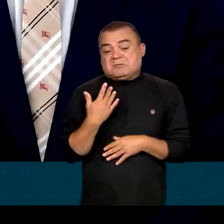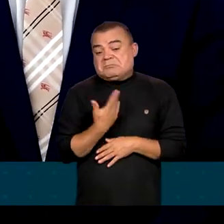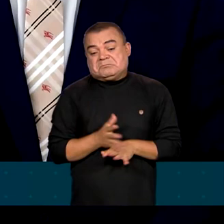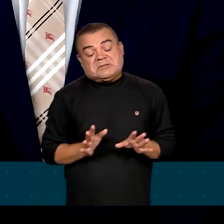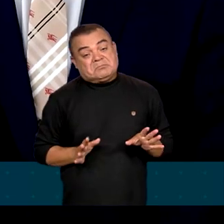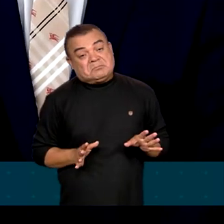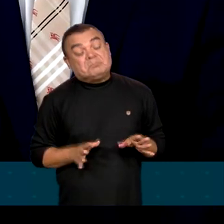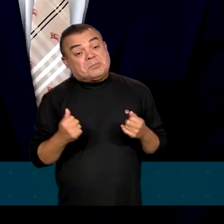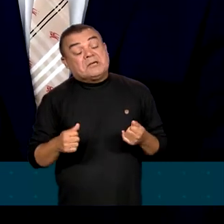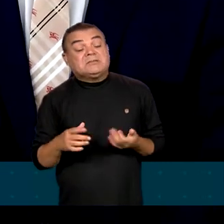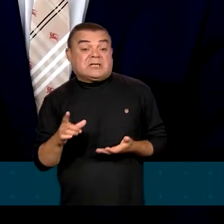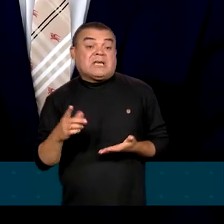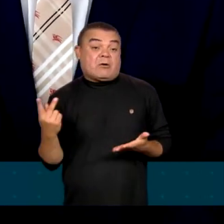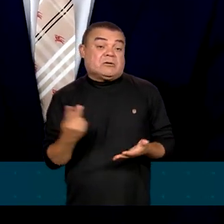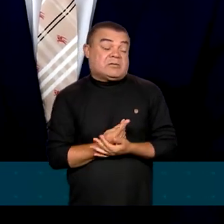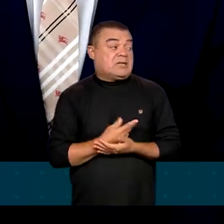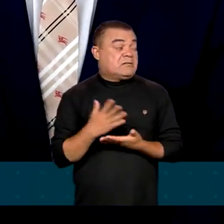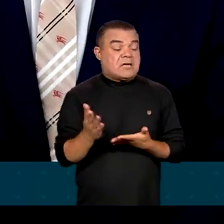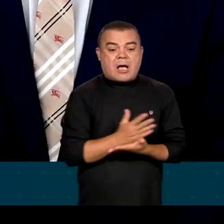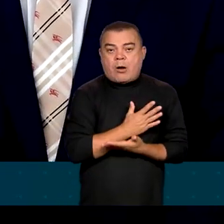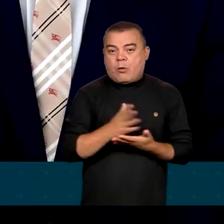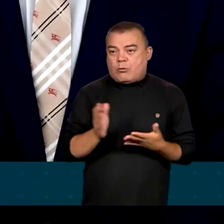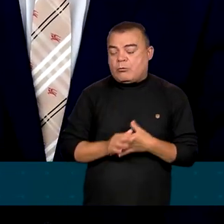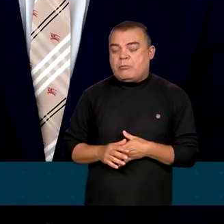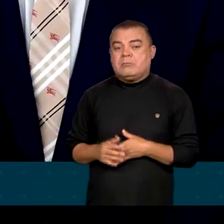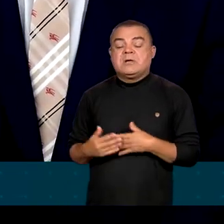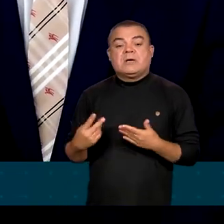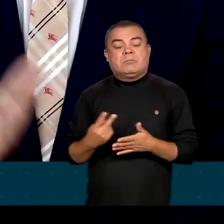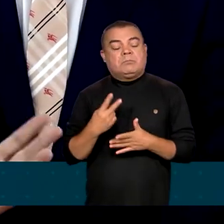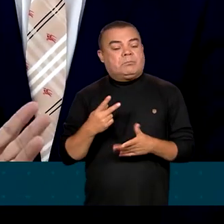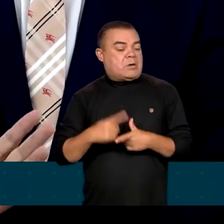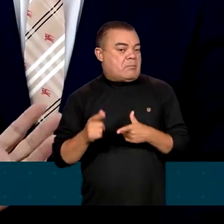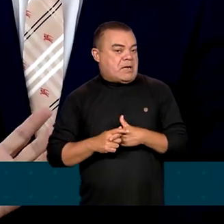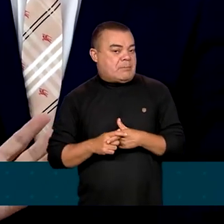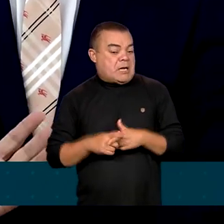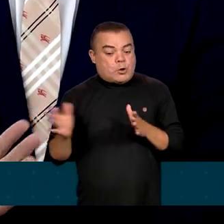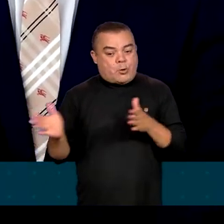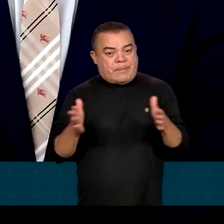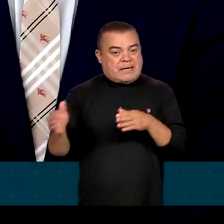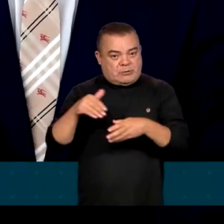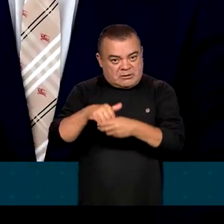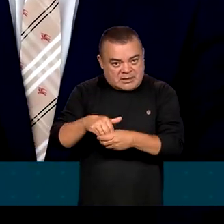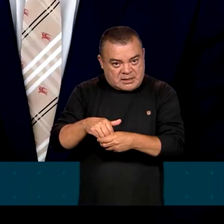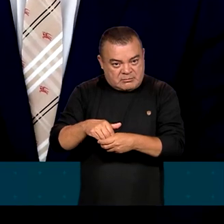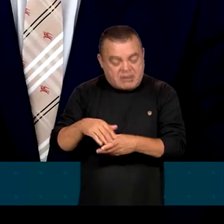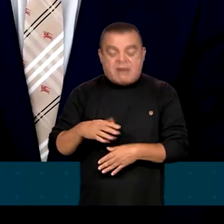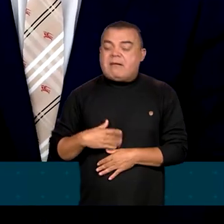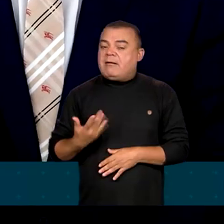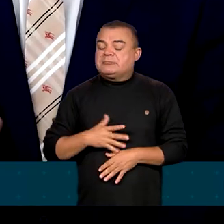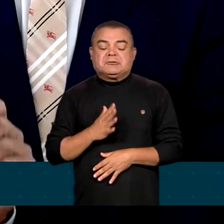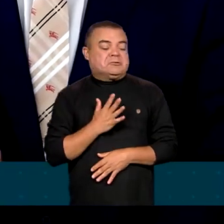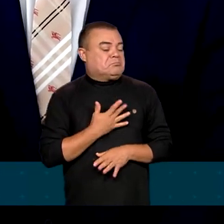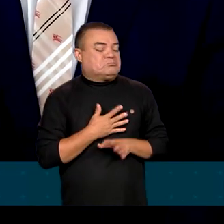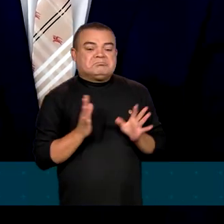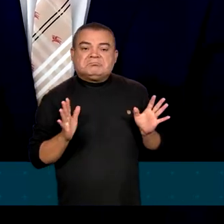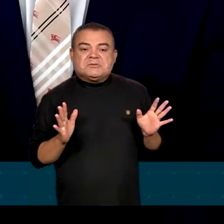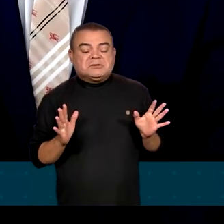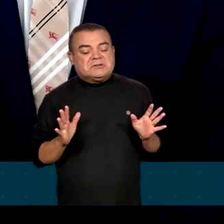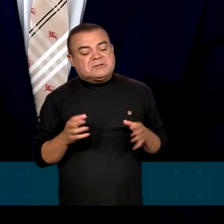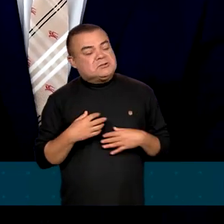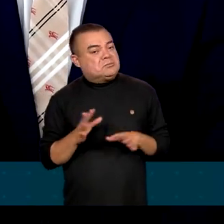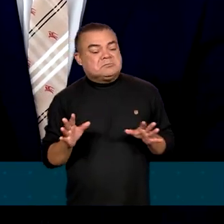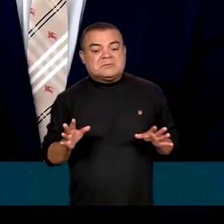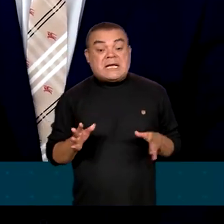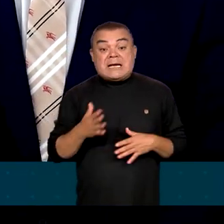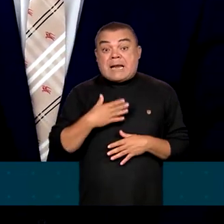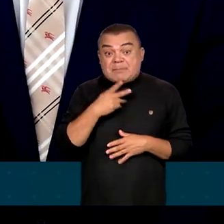ter risco ainda do período eleitoral. Se for, eu lamento, duplamente, porque não há na minha fala, na minha palestra,